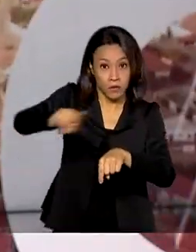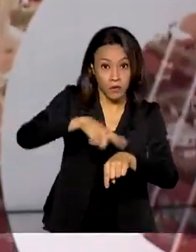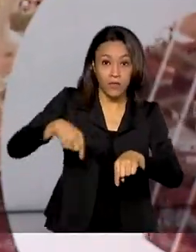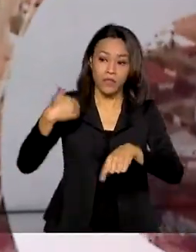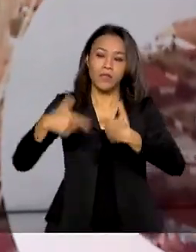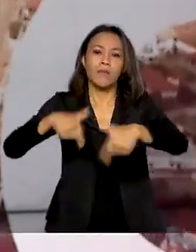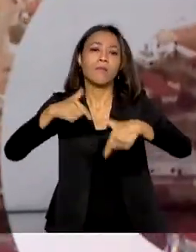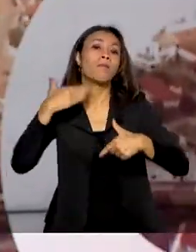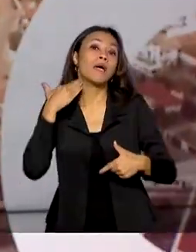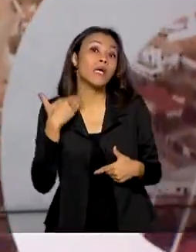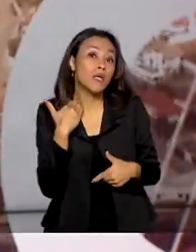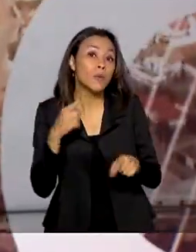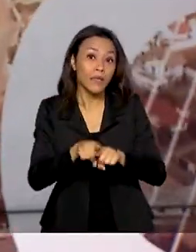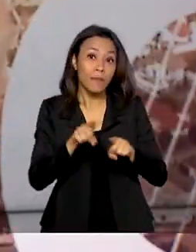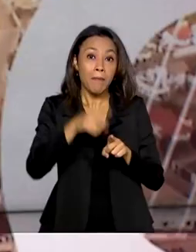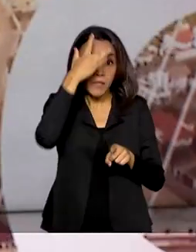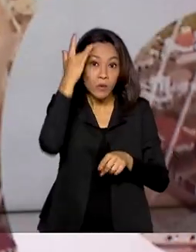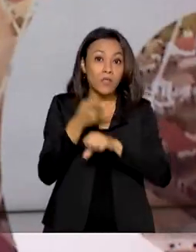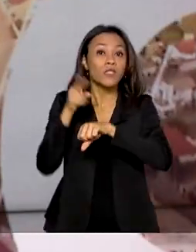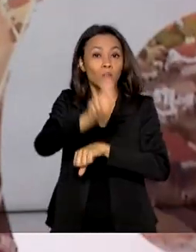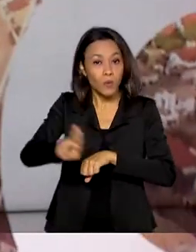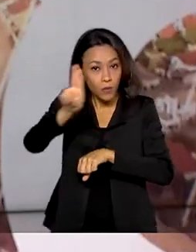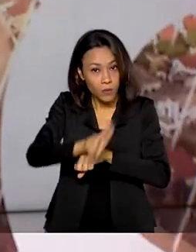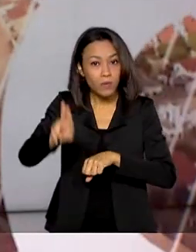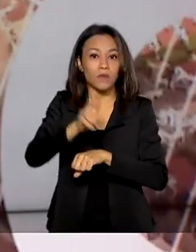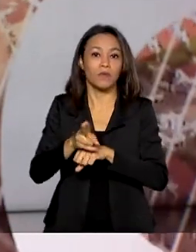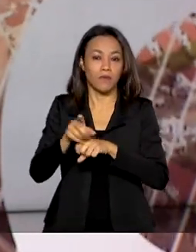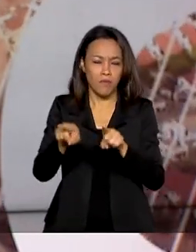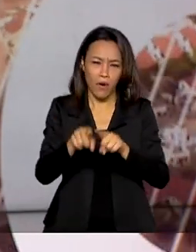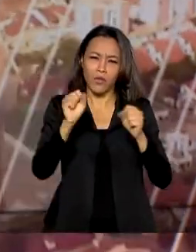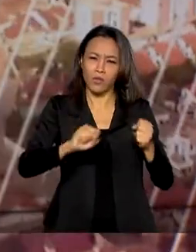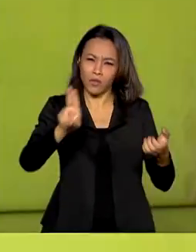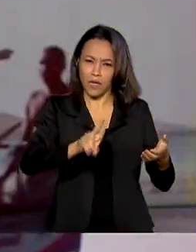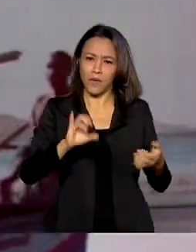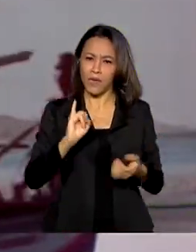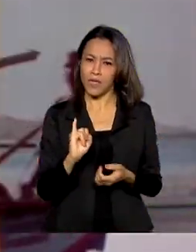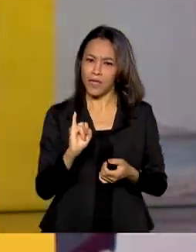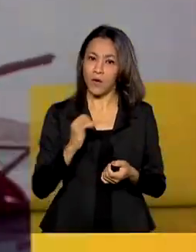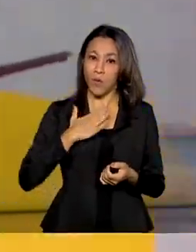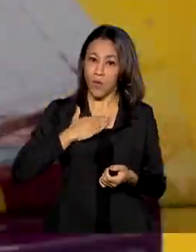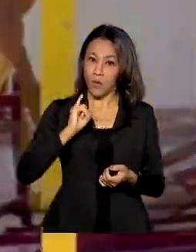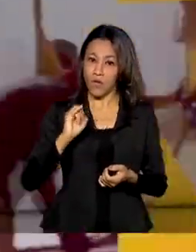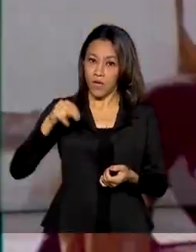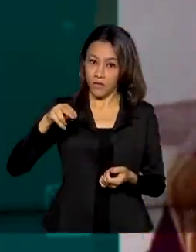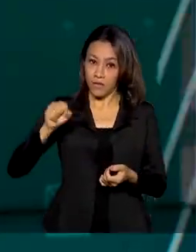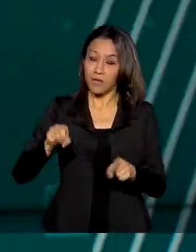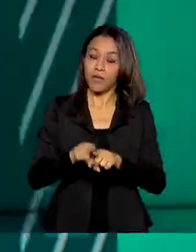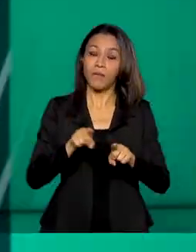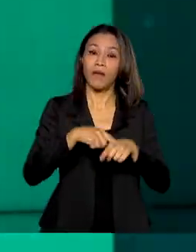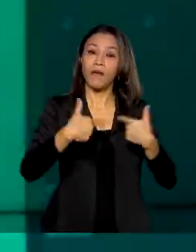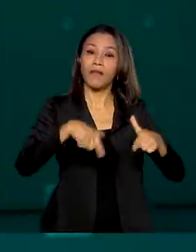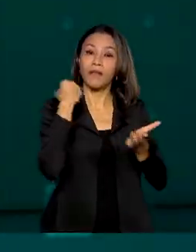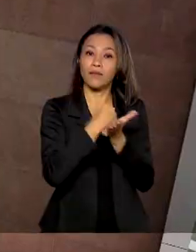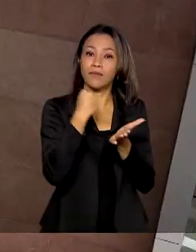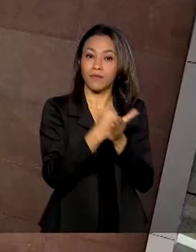com a mesma senha do banco. Entre os serviços estão o Meu INSS e a Carteira de Trabalho Digital.